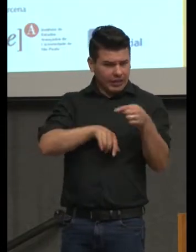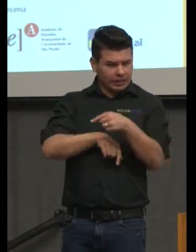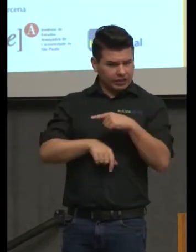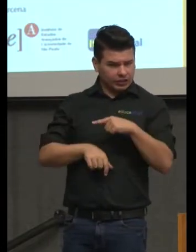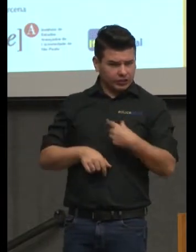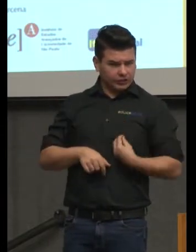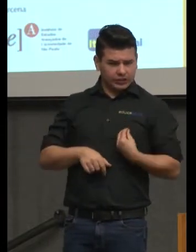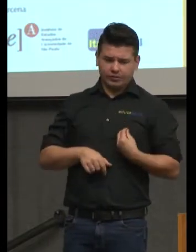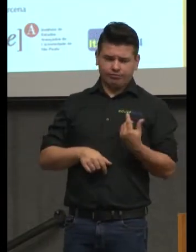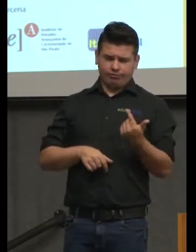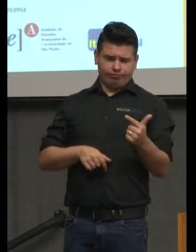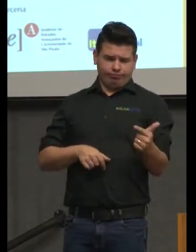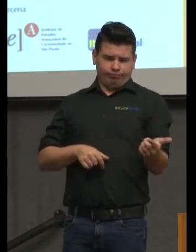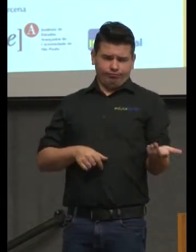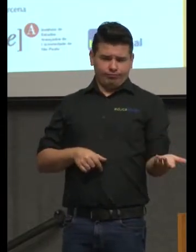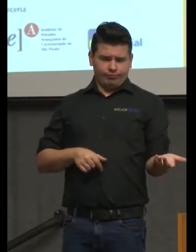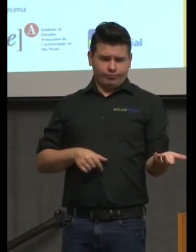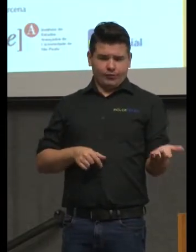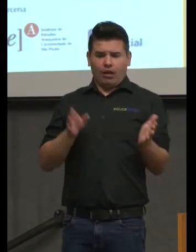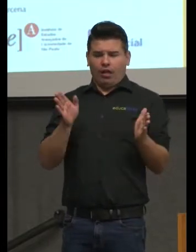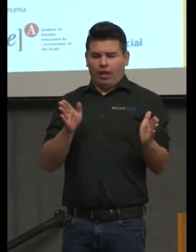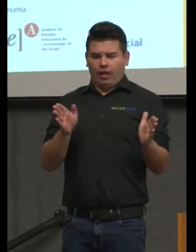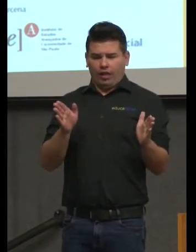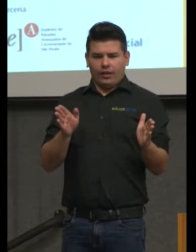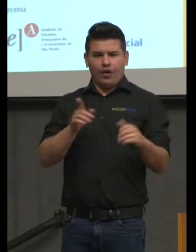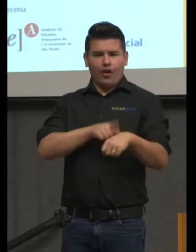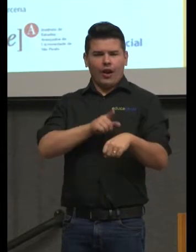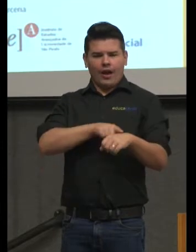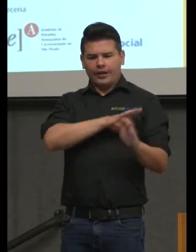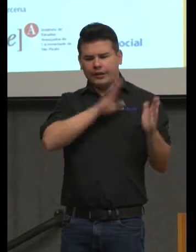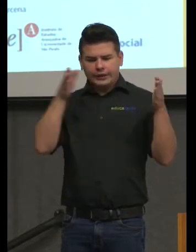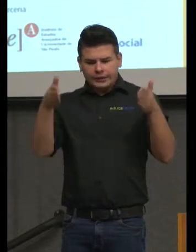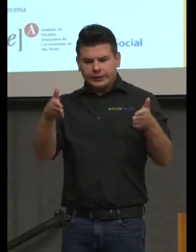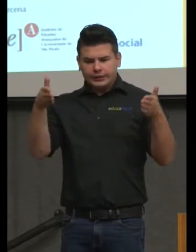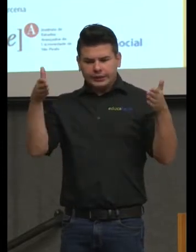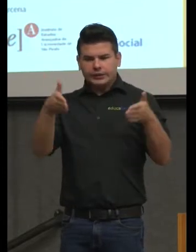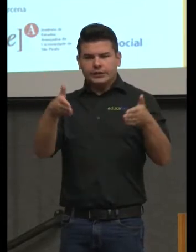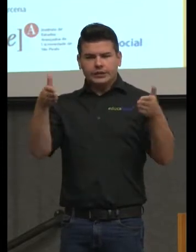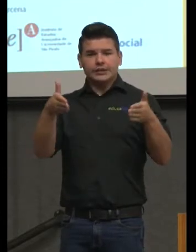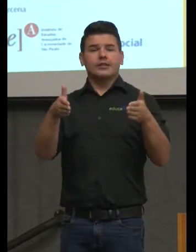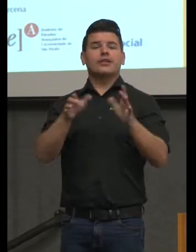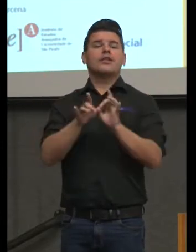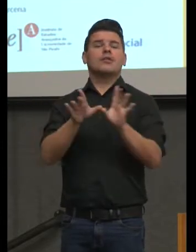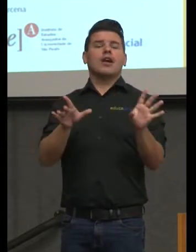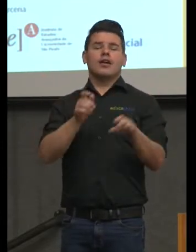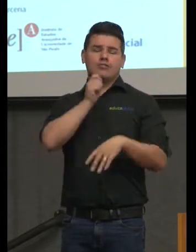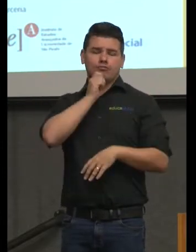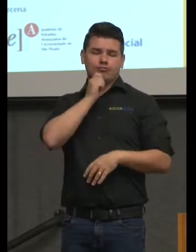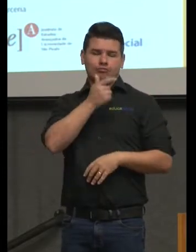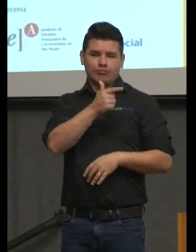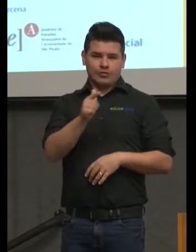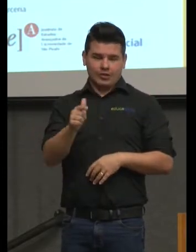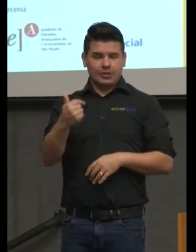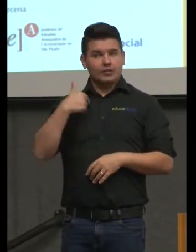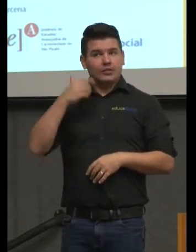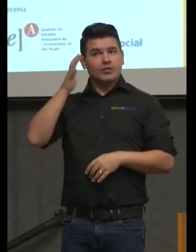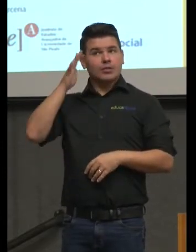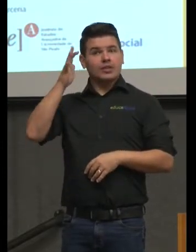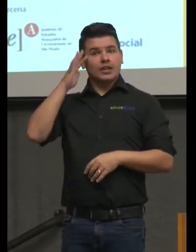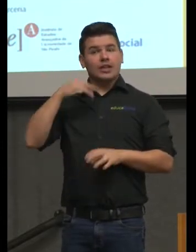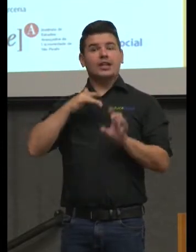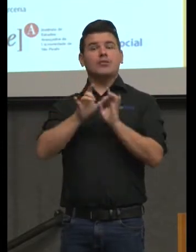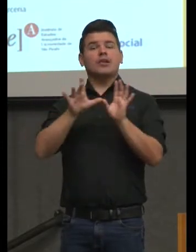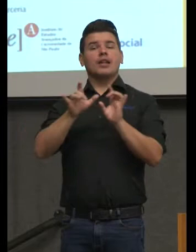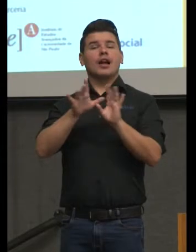liberdade, que muitas vezes não existe. É preciso de, às vezes, subverter a sua condição de